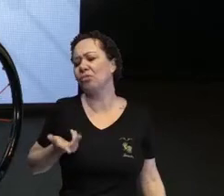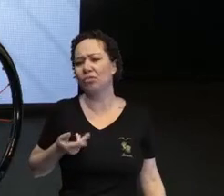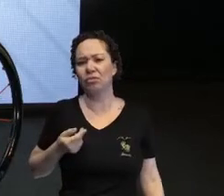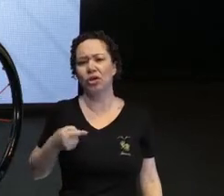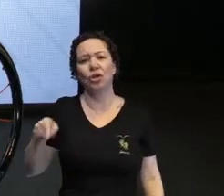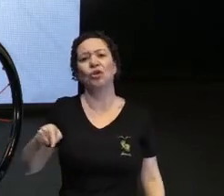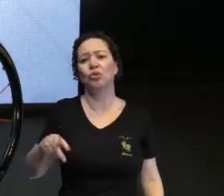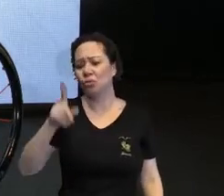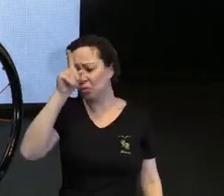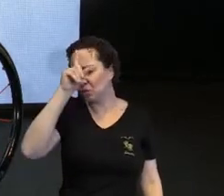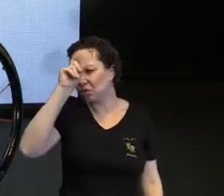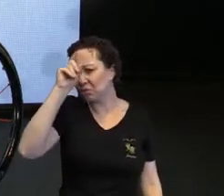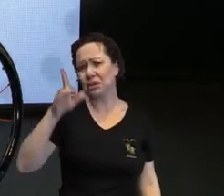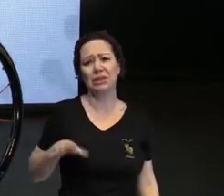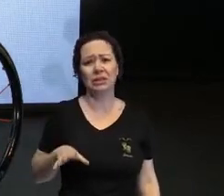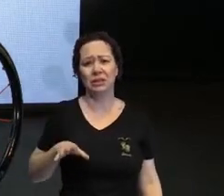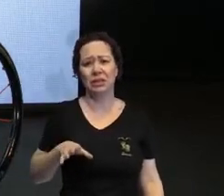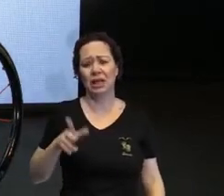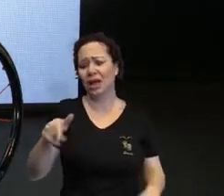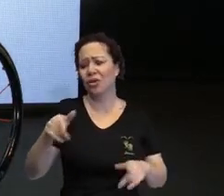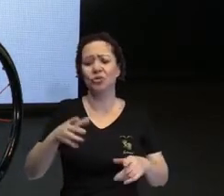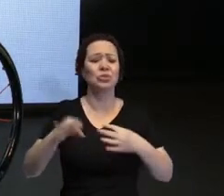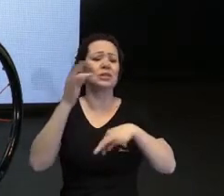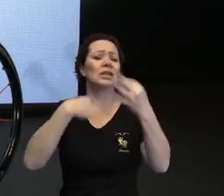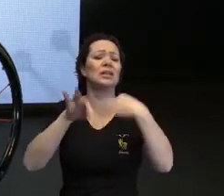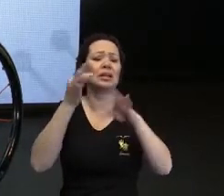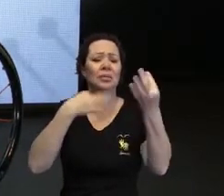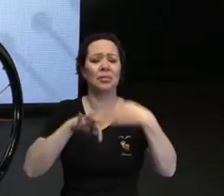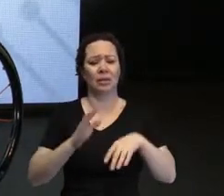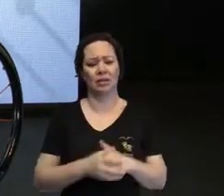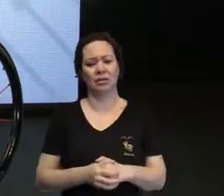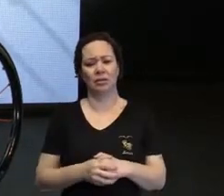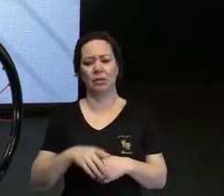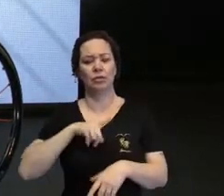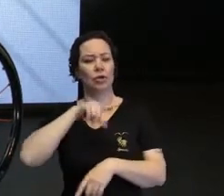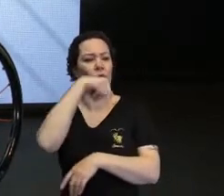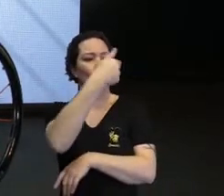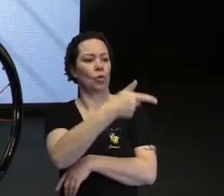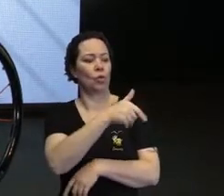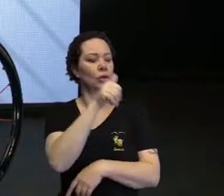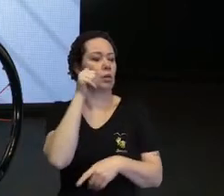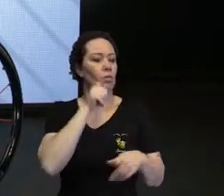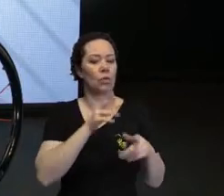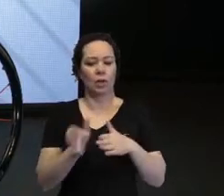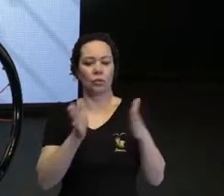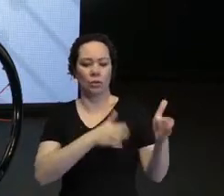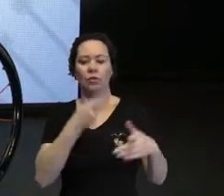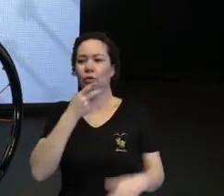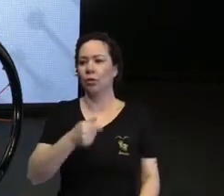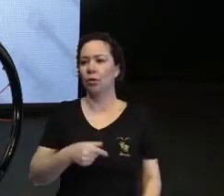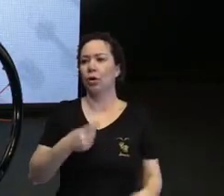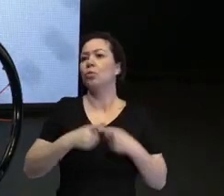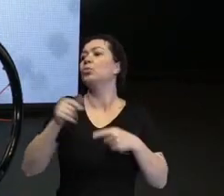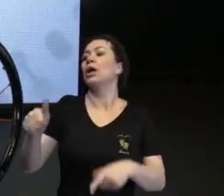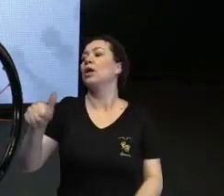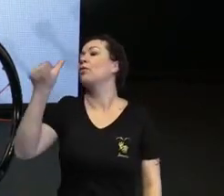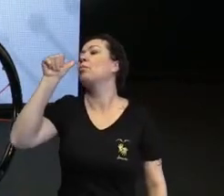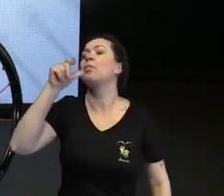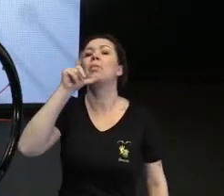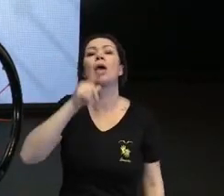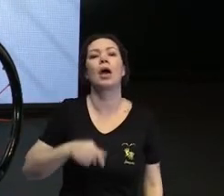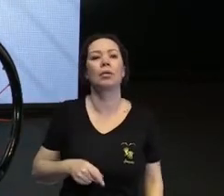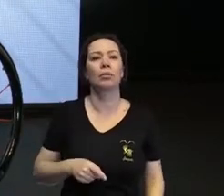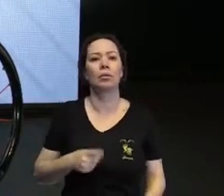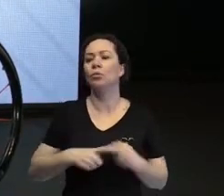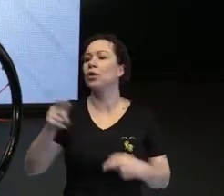Você está no hospital, você está na reabilitação. aí tinha outra menina do lado que falou assim, ah, para que ela vai beber água? Para que ela vai